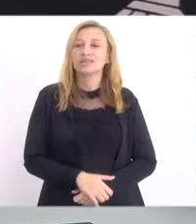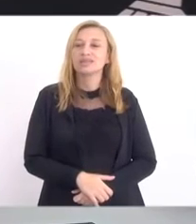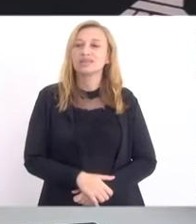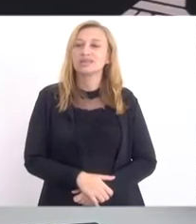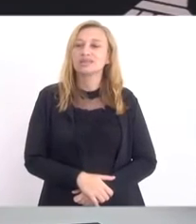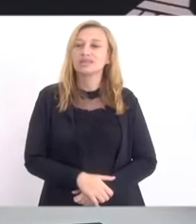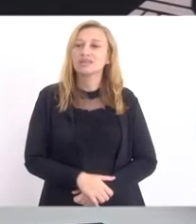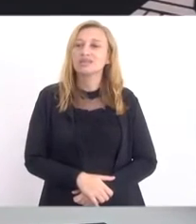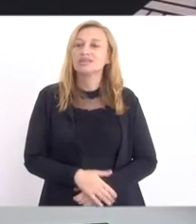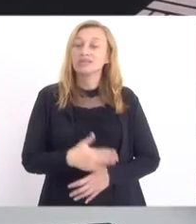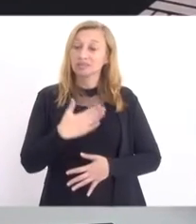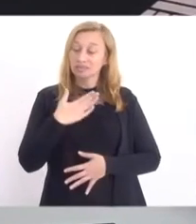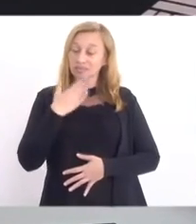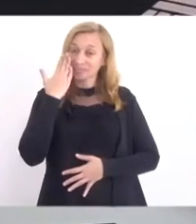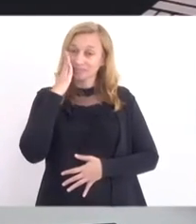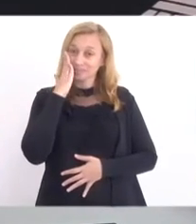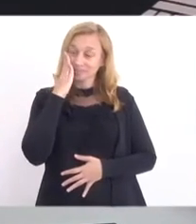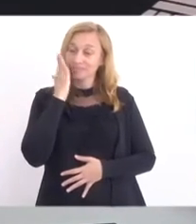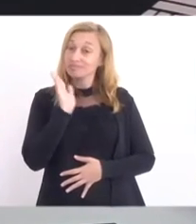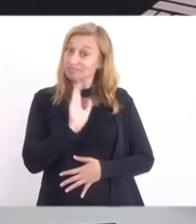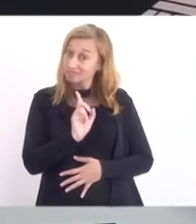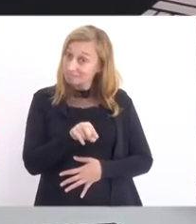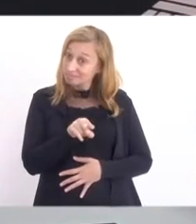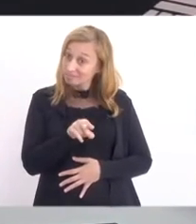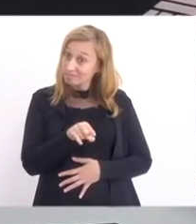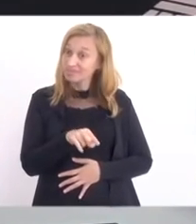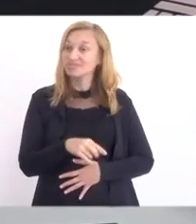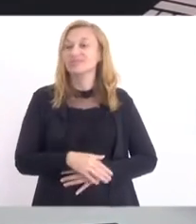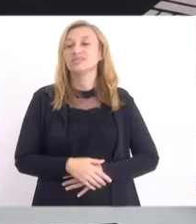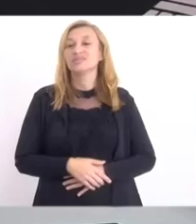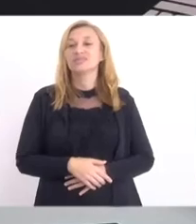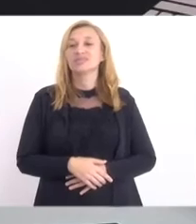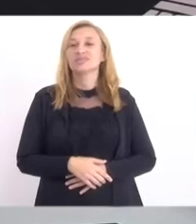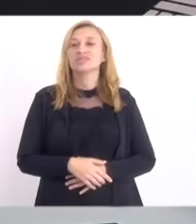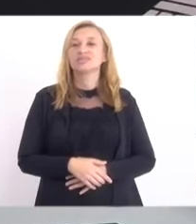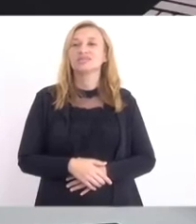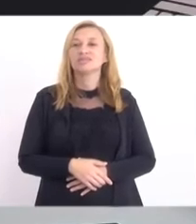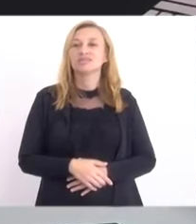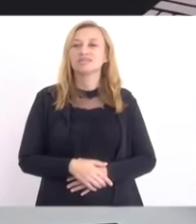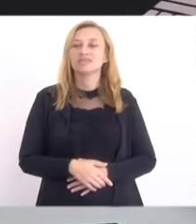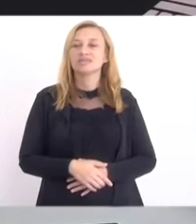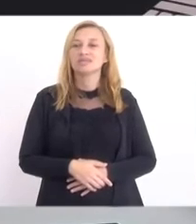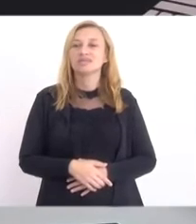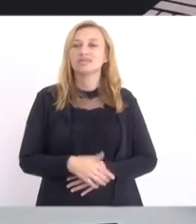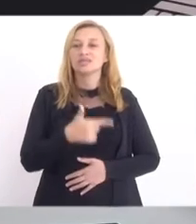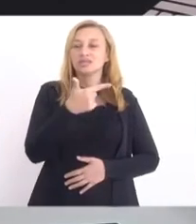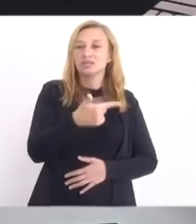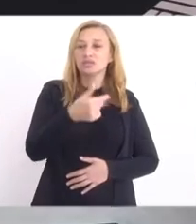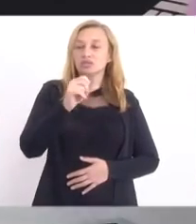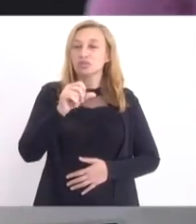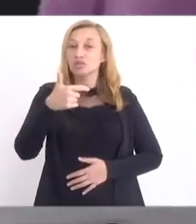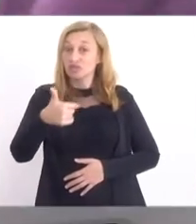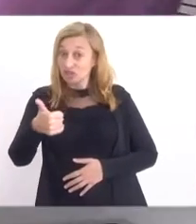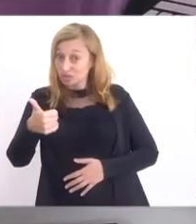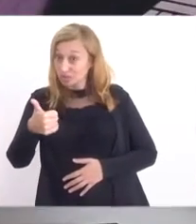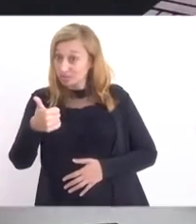erro de juízo, do exercício de 2021.